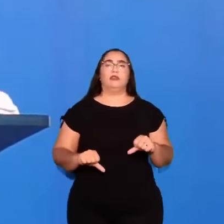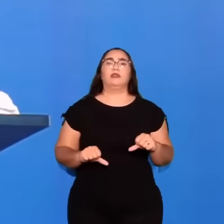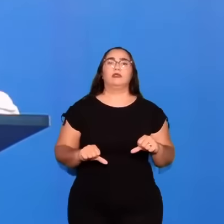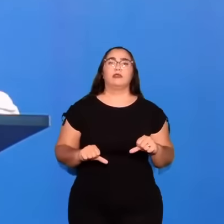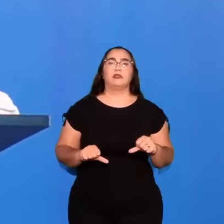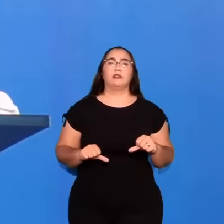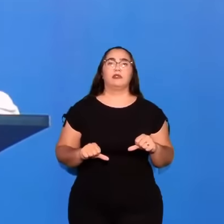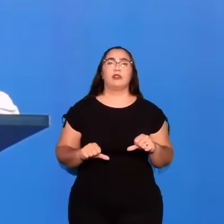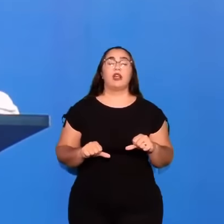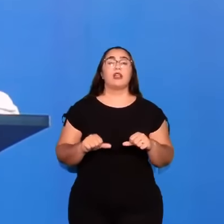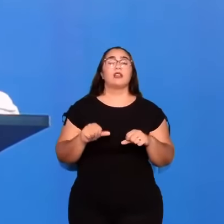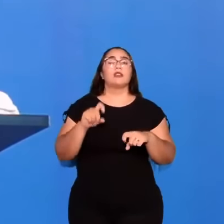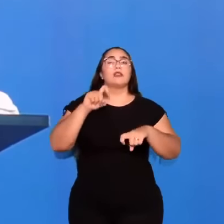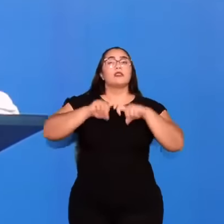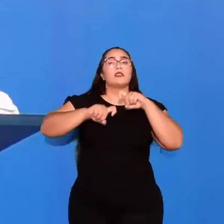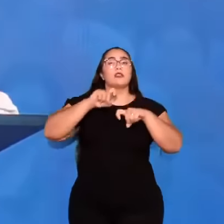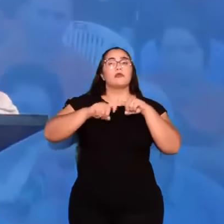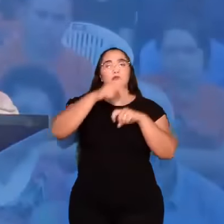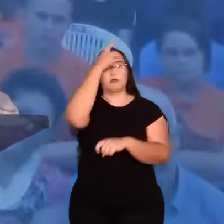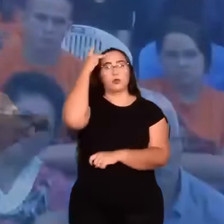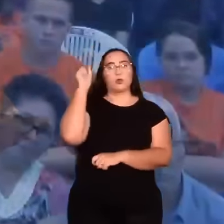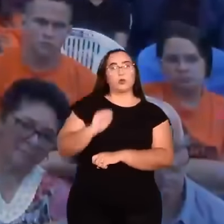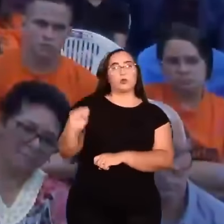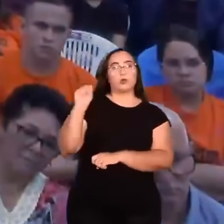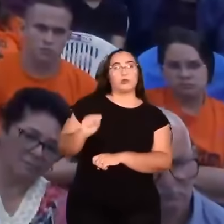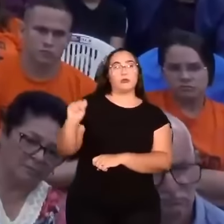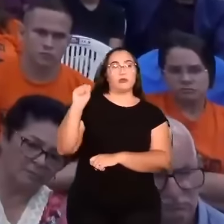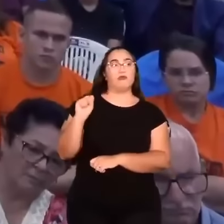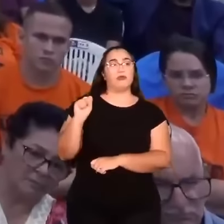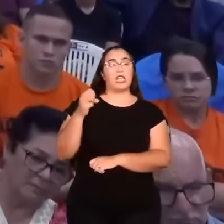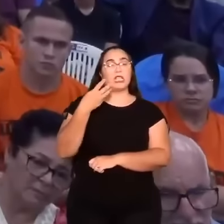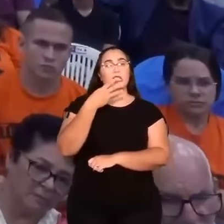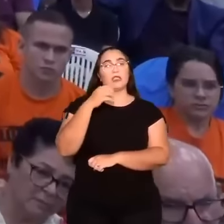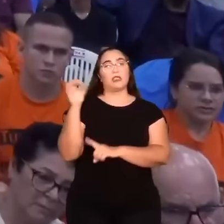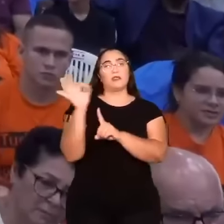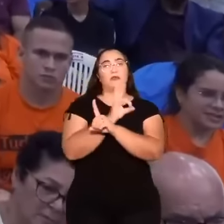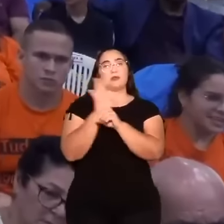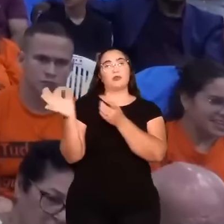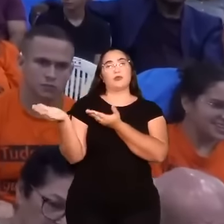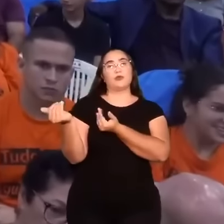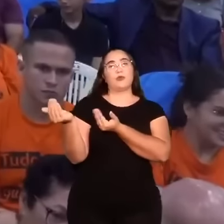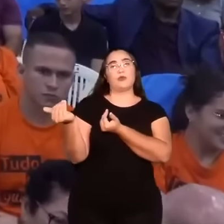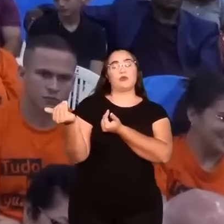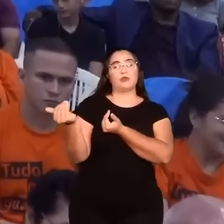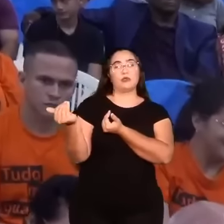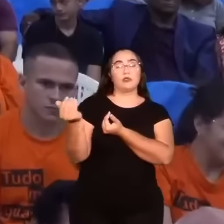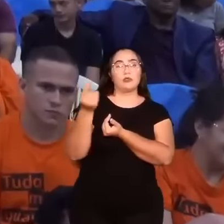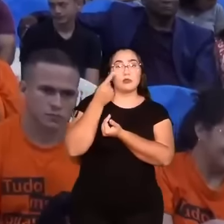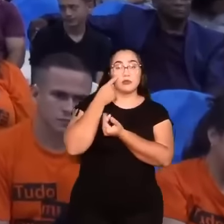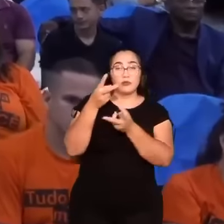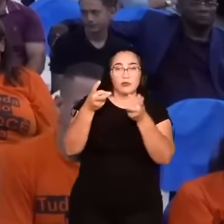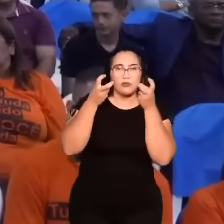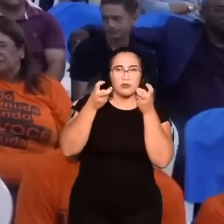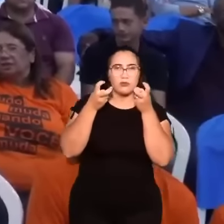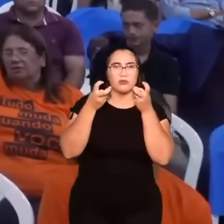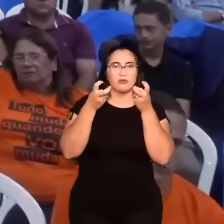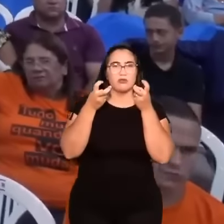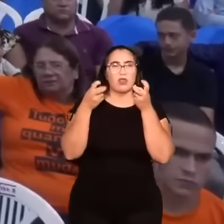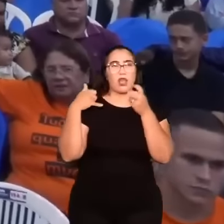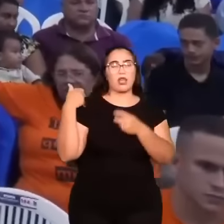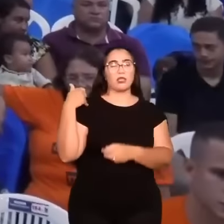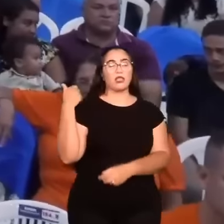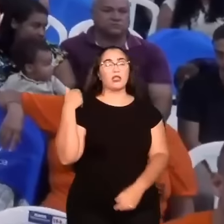Fornicação, que é o sexo entre os solteiros. 30% dos jovens, veja só a